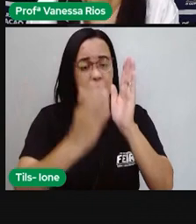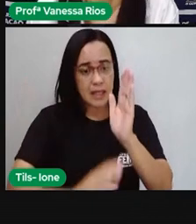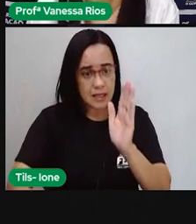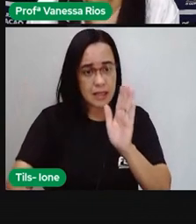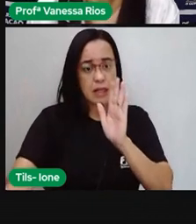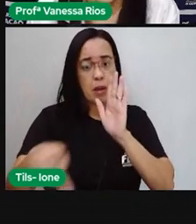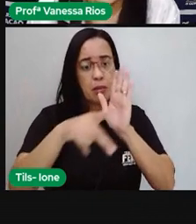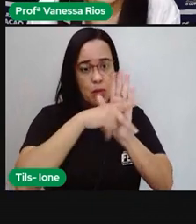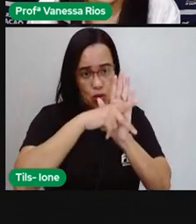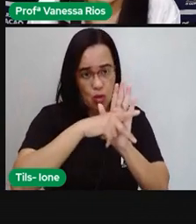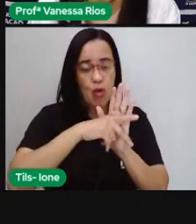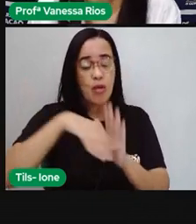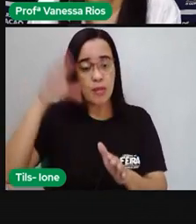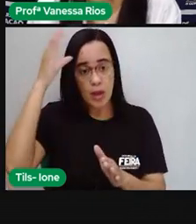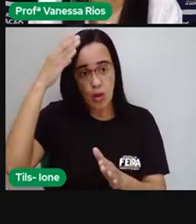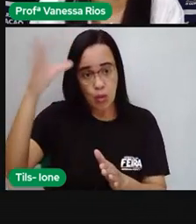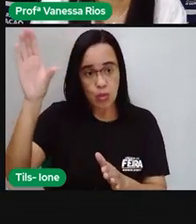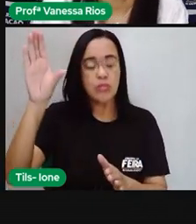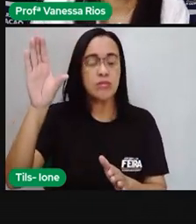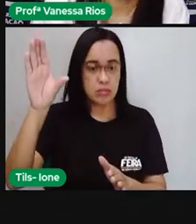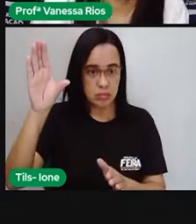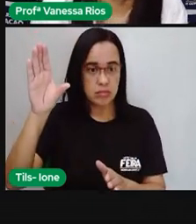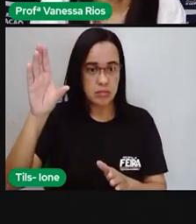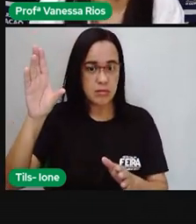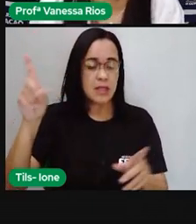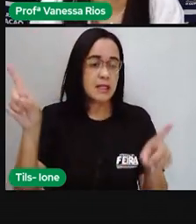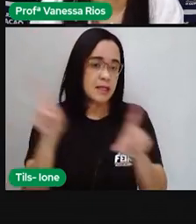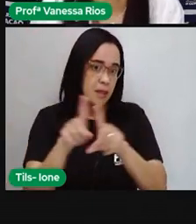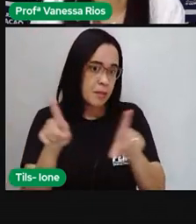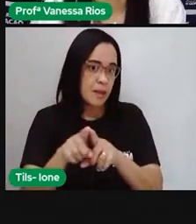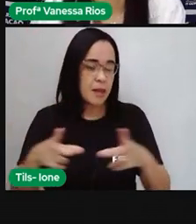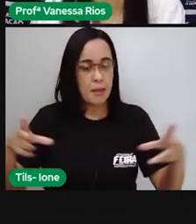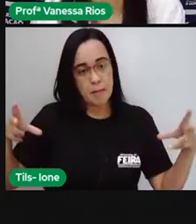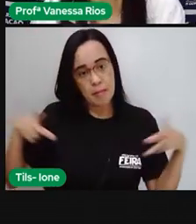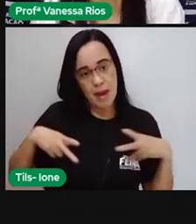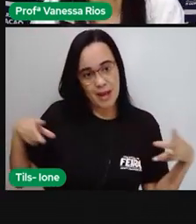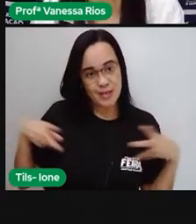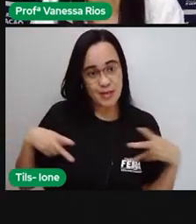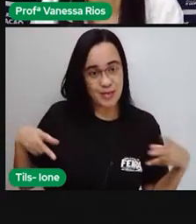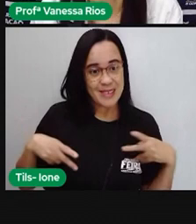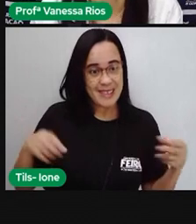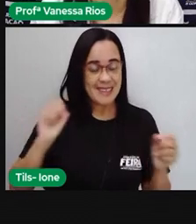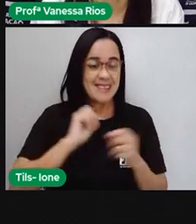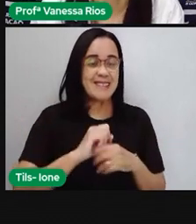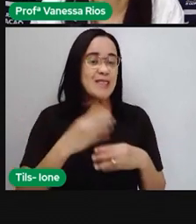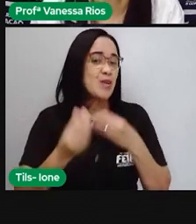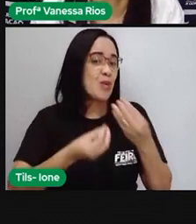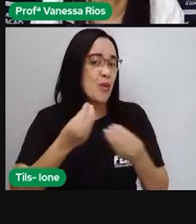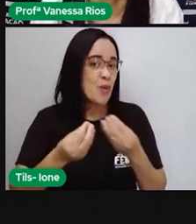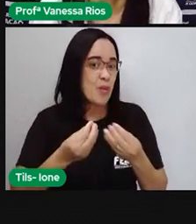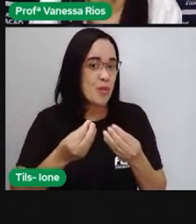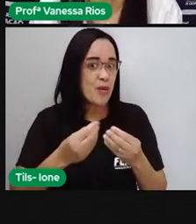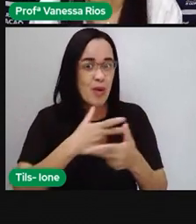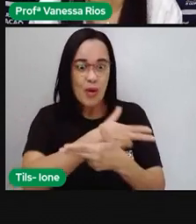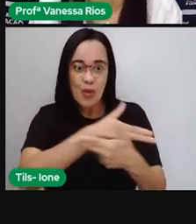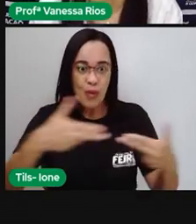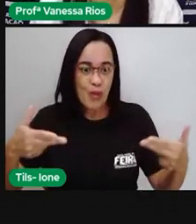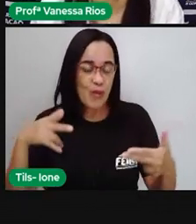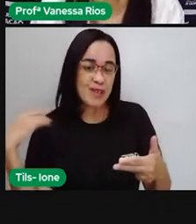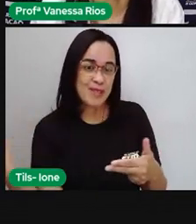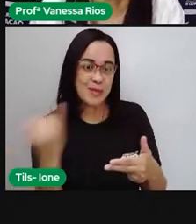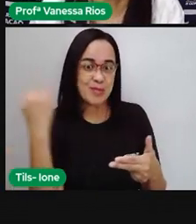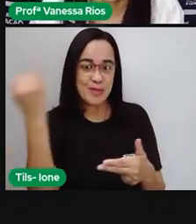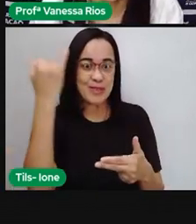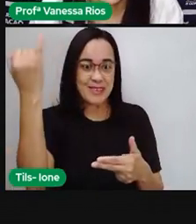culturais, não é? Particulares, as suas particularidades, as suas riquezas, aquilo que